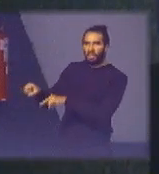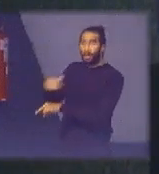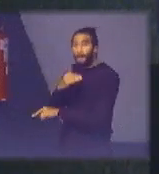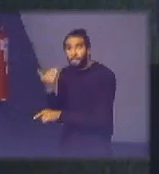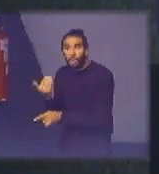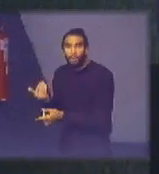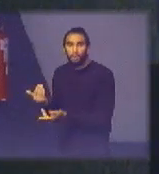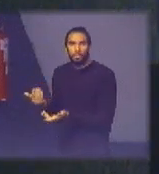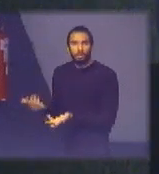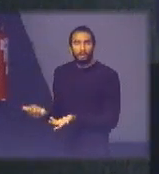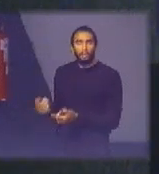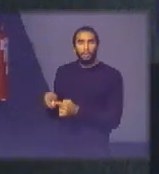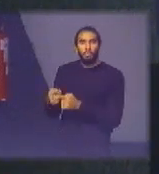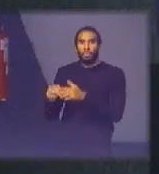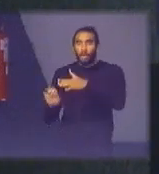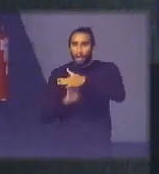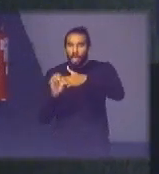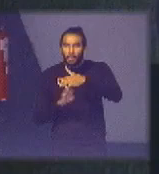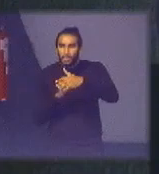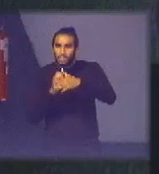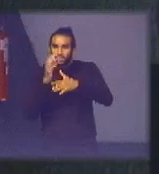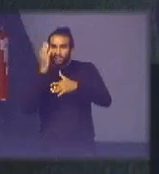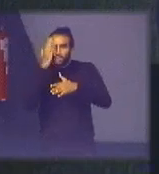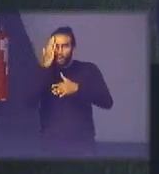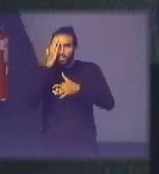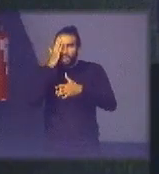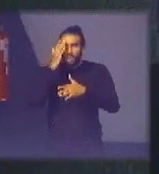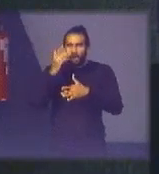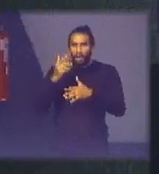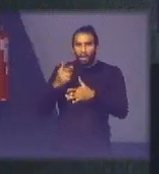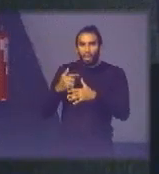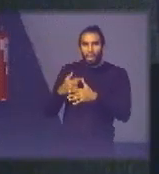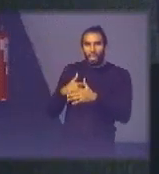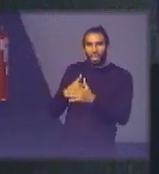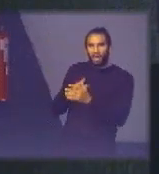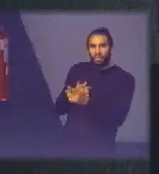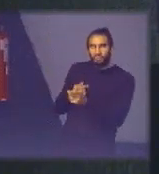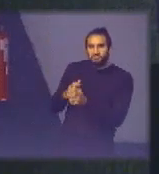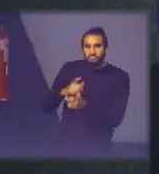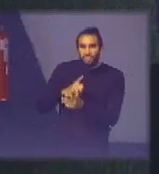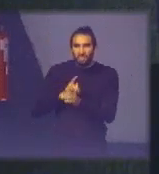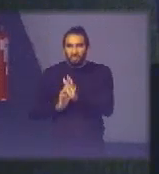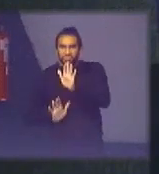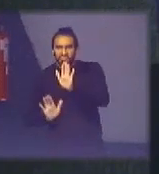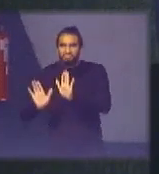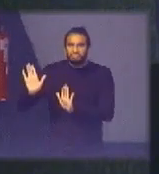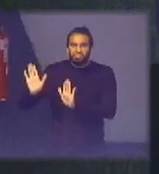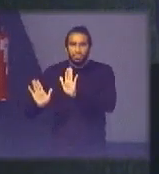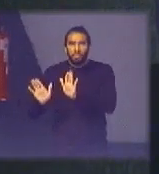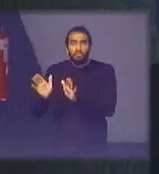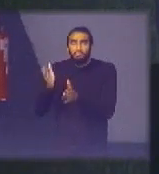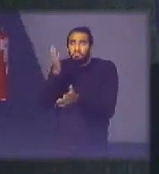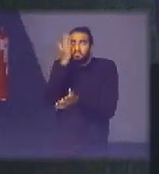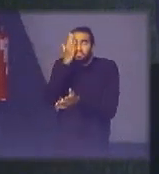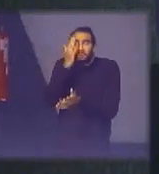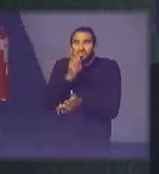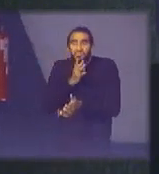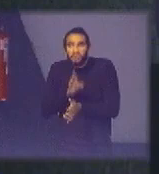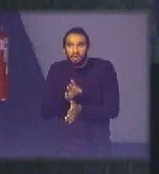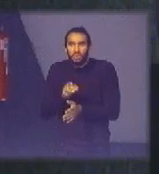as empresas começaram a não saber com quem mais elas estavam competindo naquele pregão aí isso é Brasil